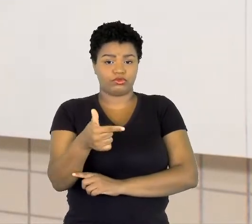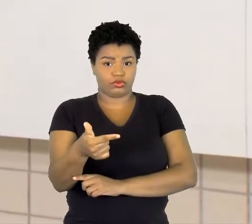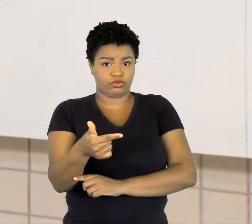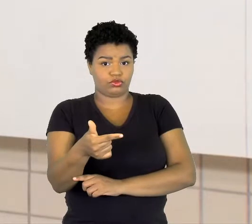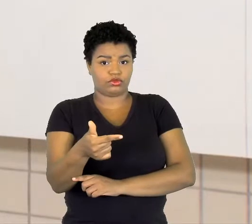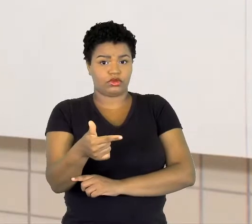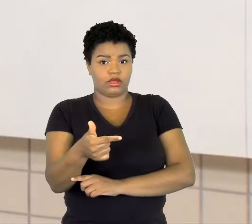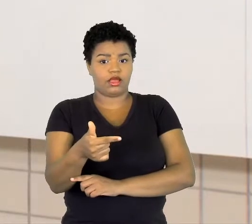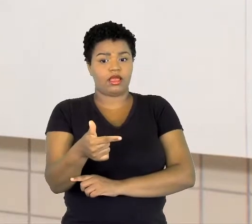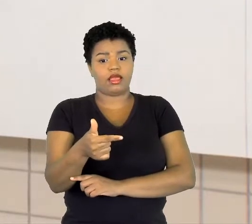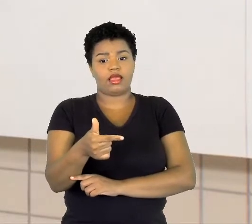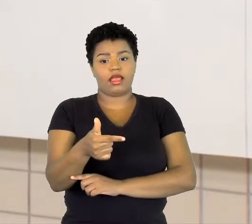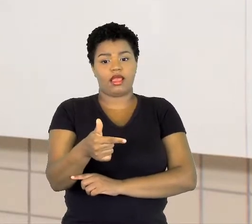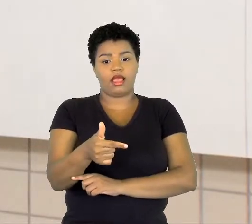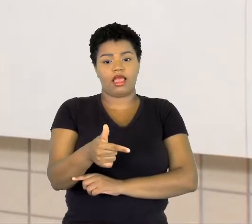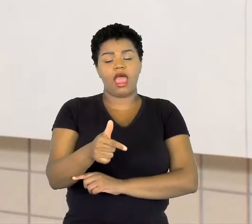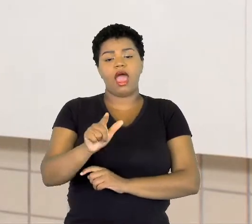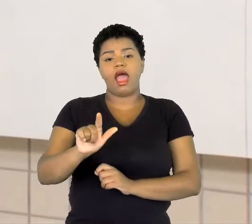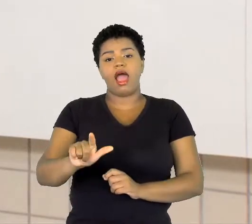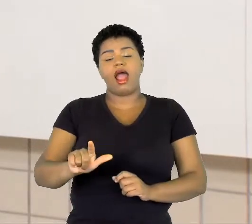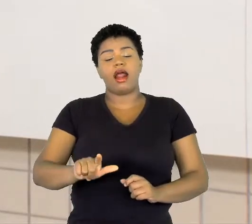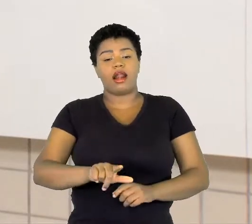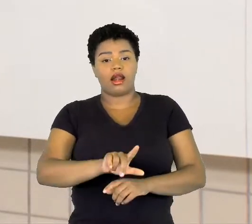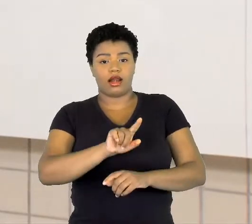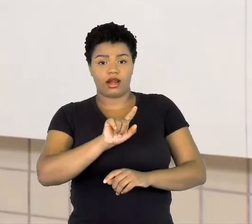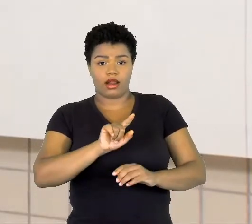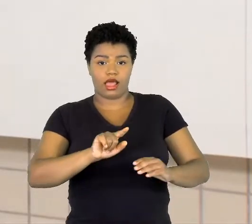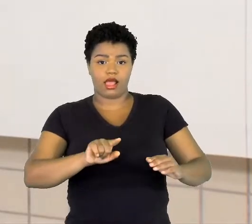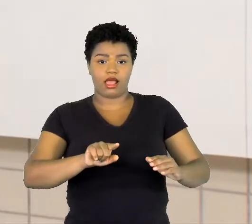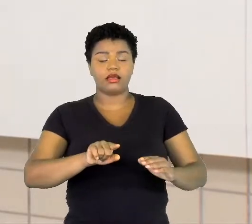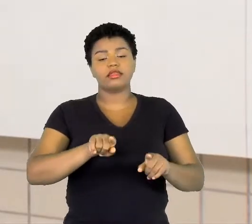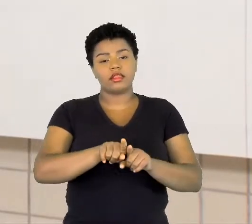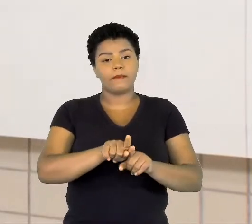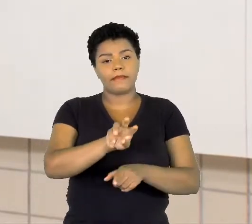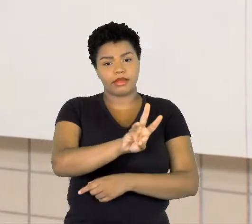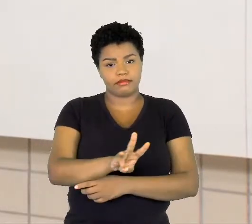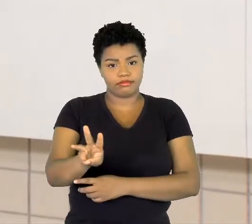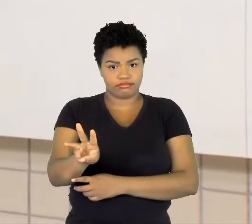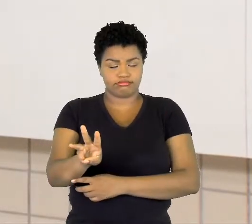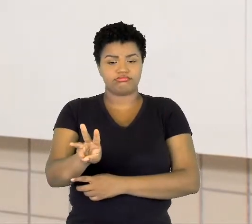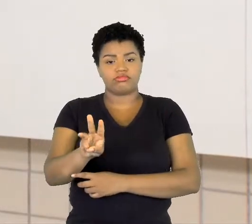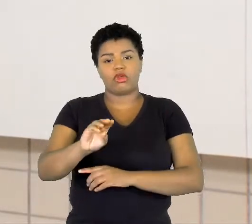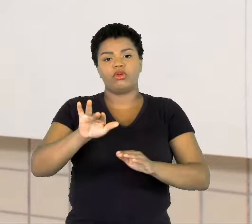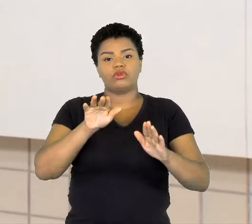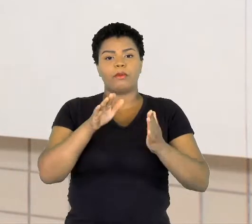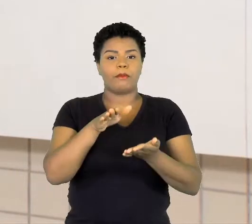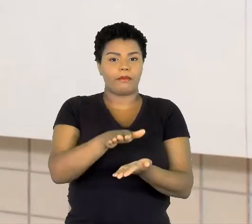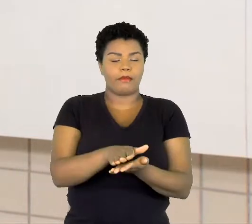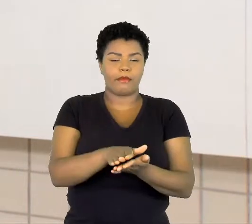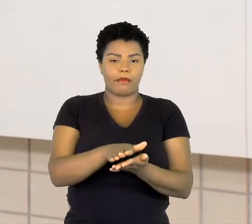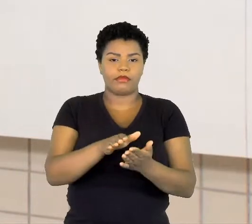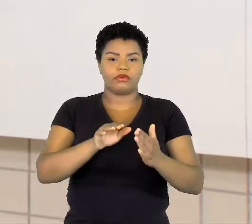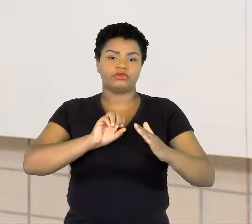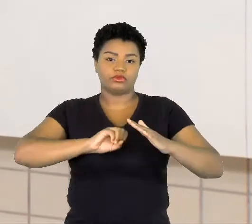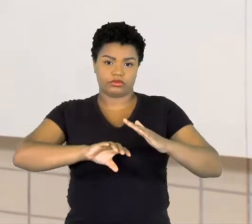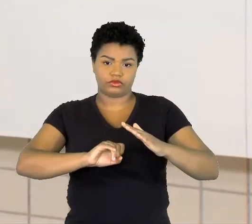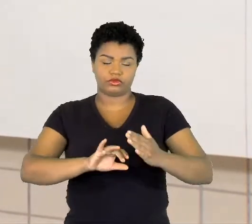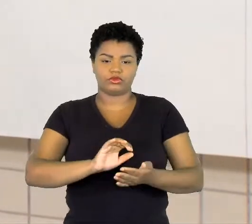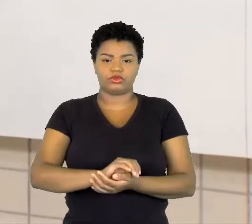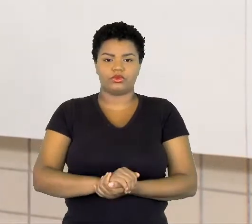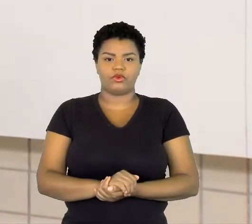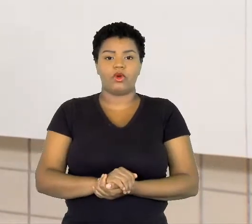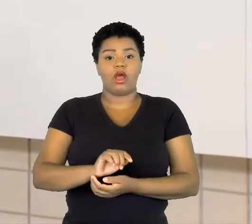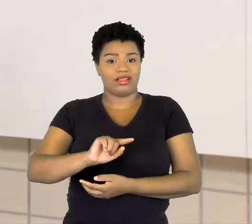plataforma educaçãopalmas.com.br. Educação, tira a cedilha e o tio, tá?